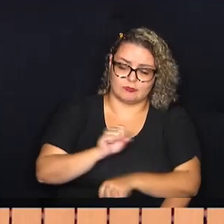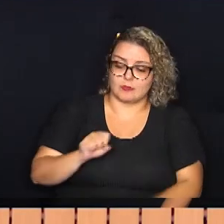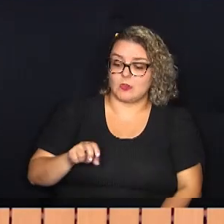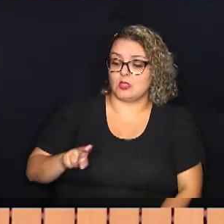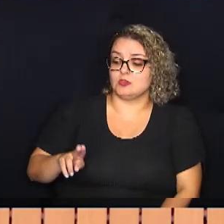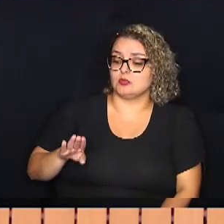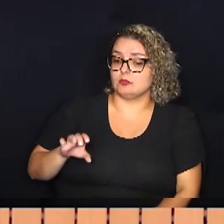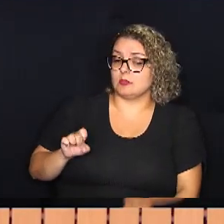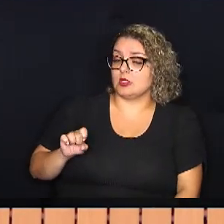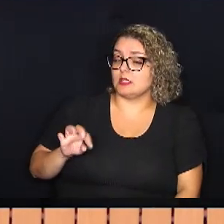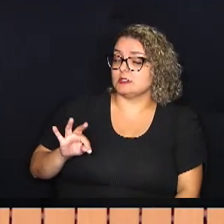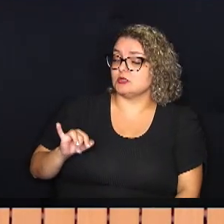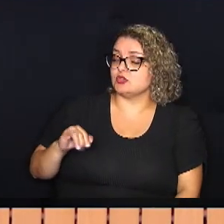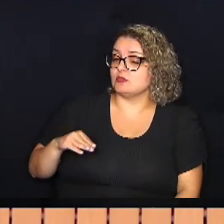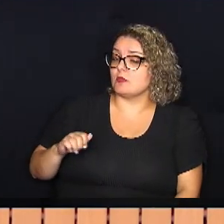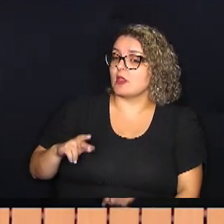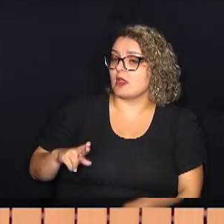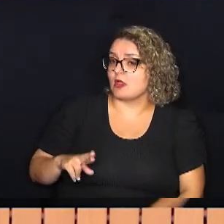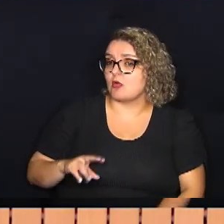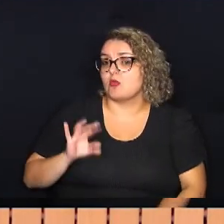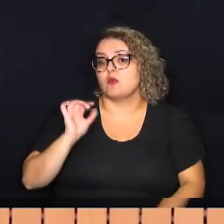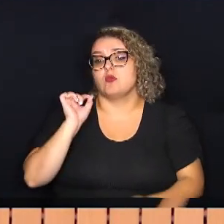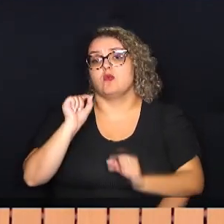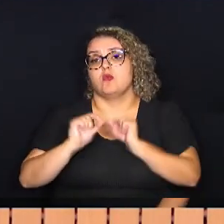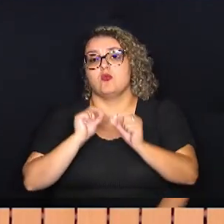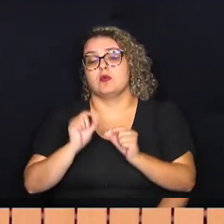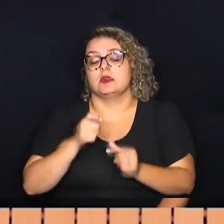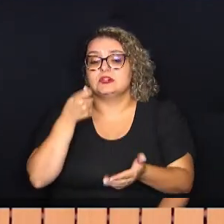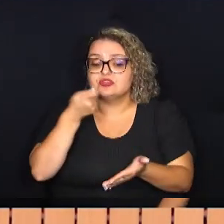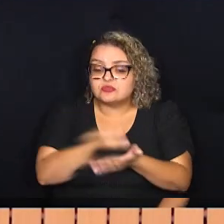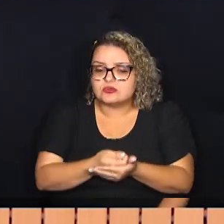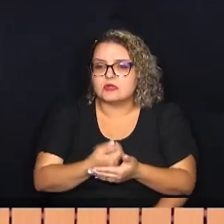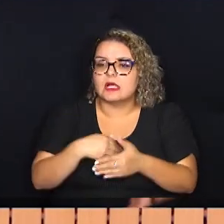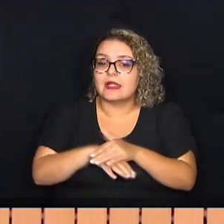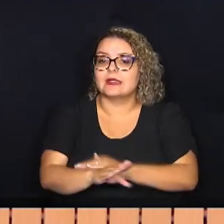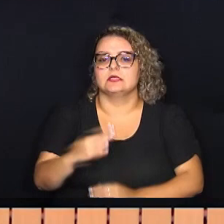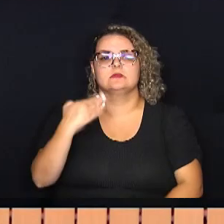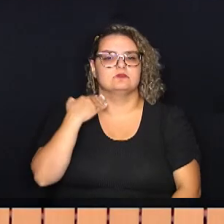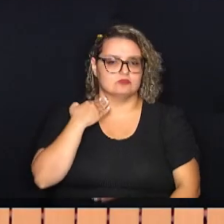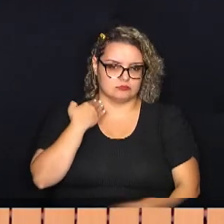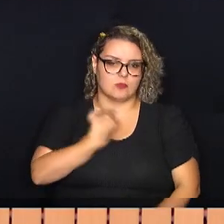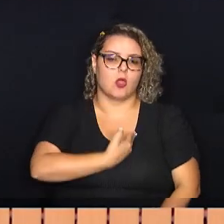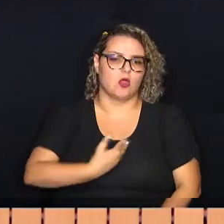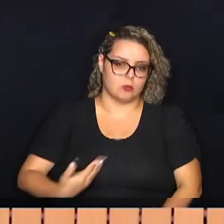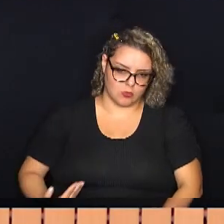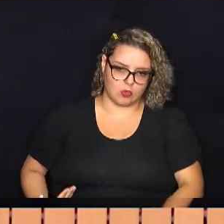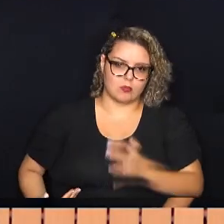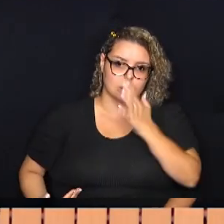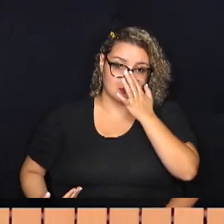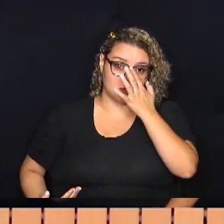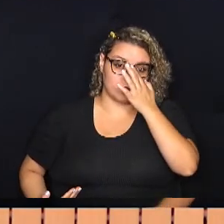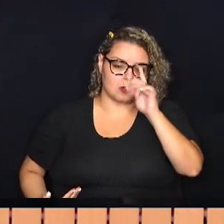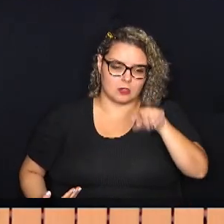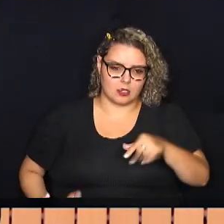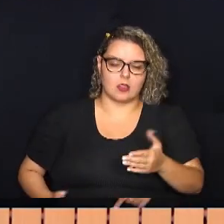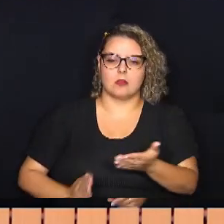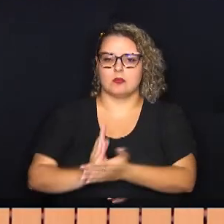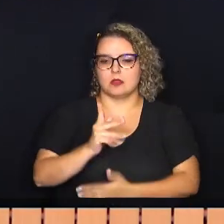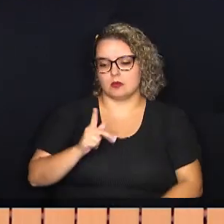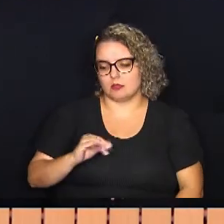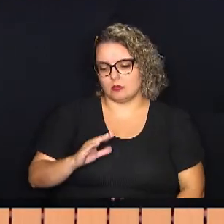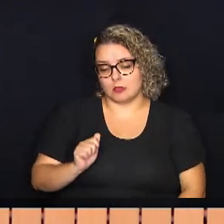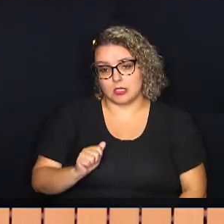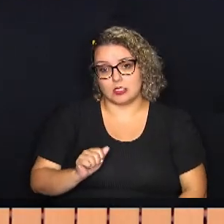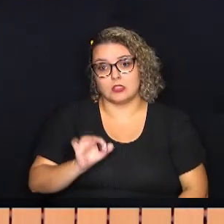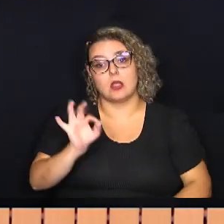subestimar aquilo que de fato vai entrar nos cofres públicos. Porque é verdade que a gente aprova